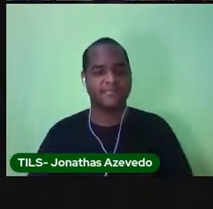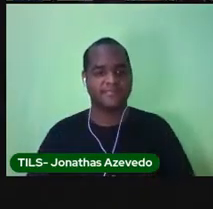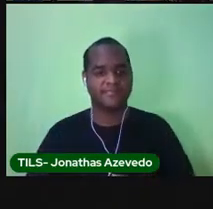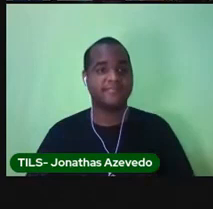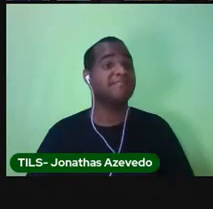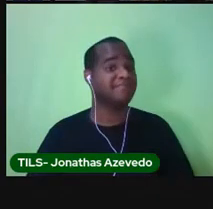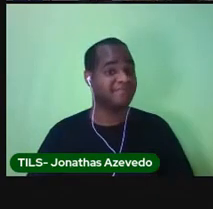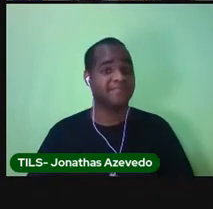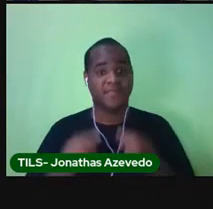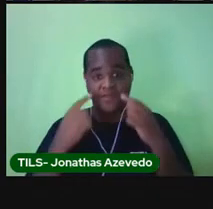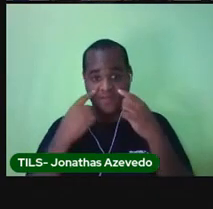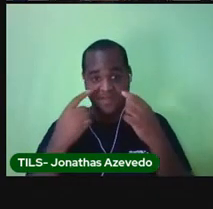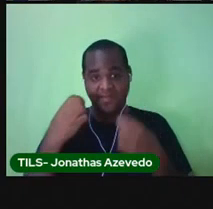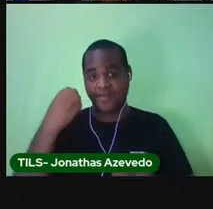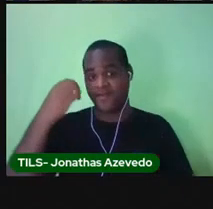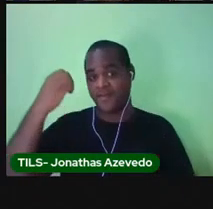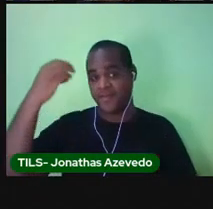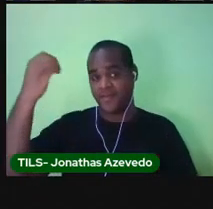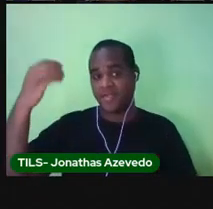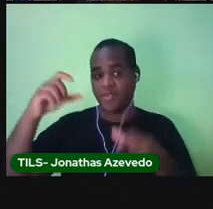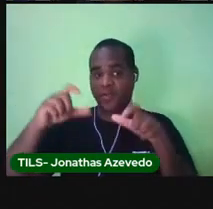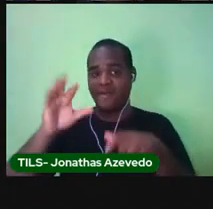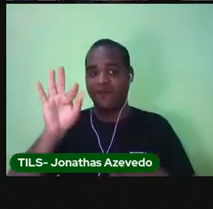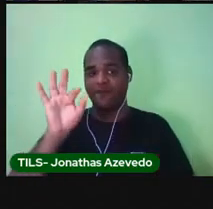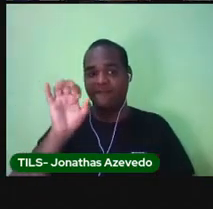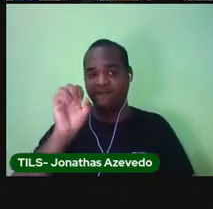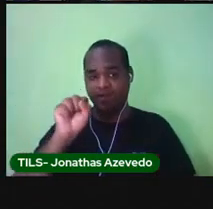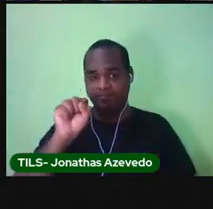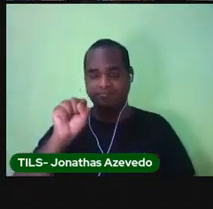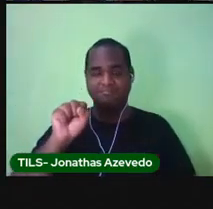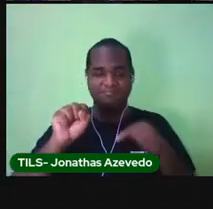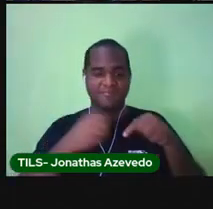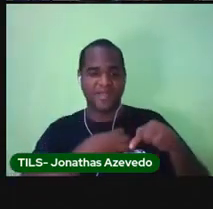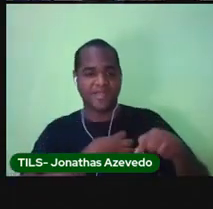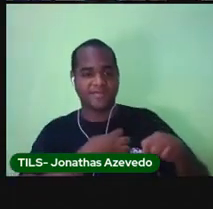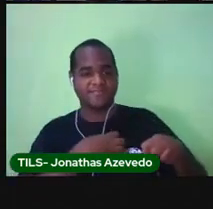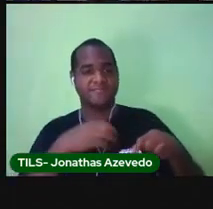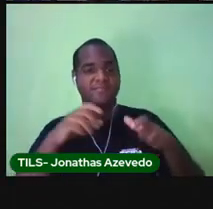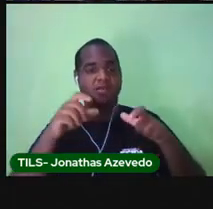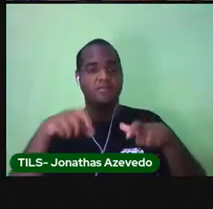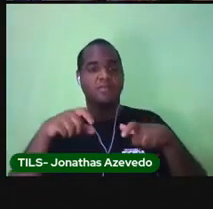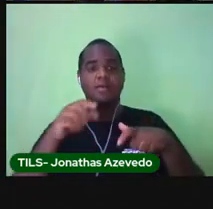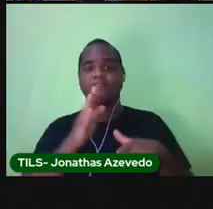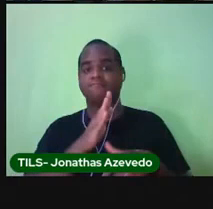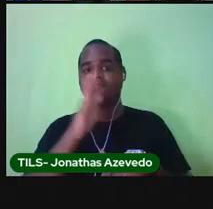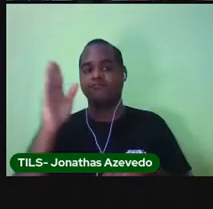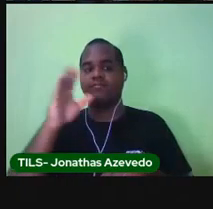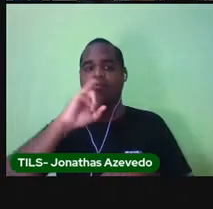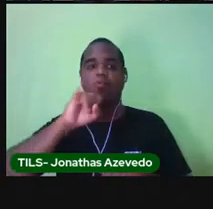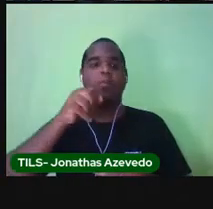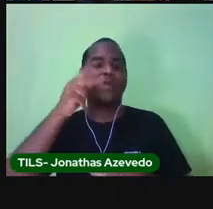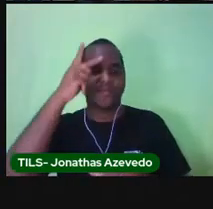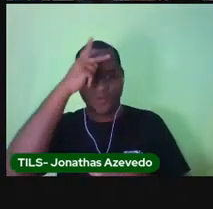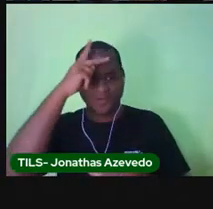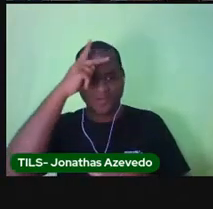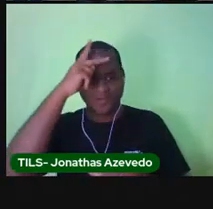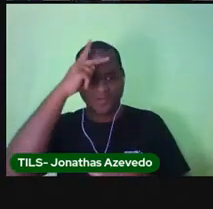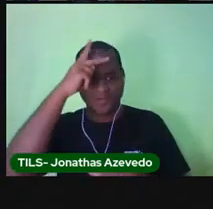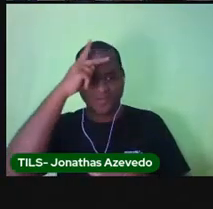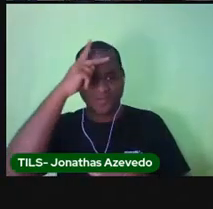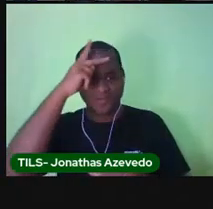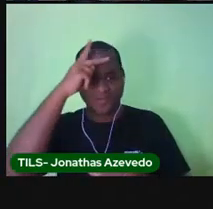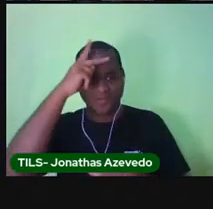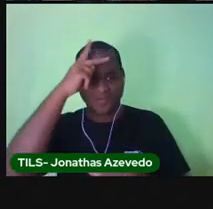Aí você viaja. Sai daqui de Feira de Santana, na Bahia. E vai para João Pessoa, na Paraíba.